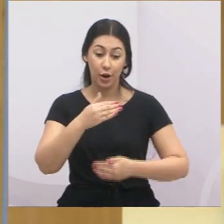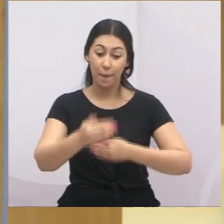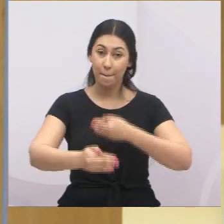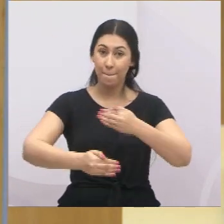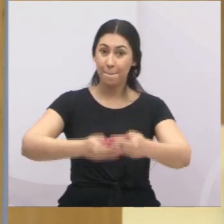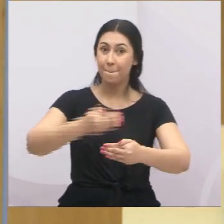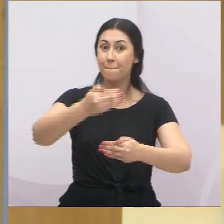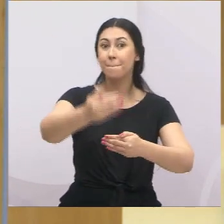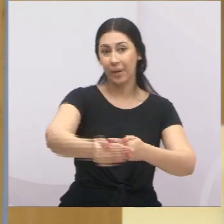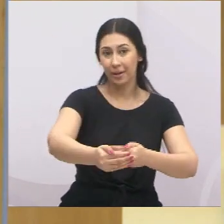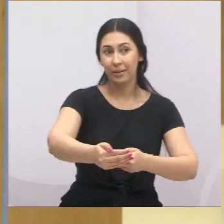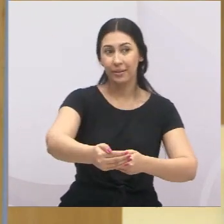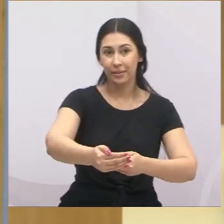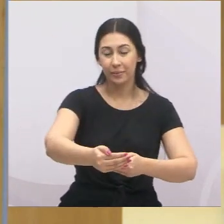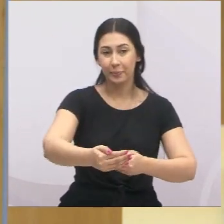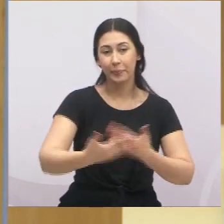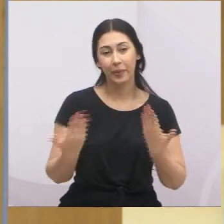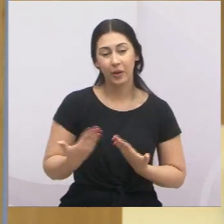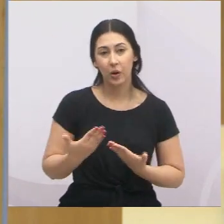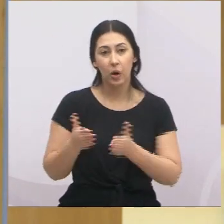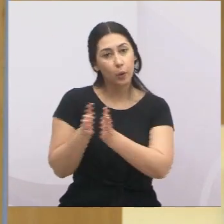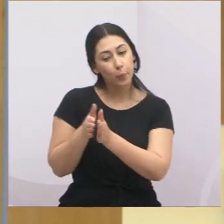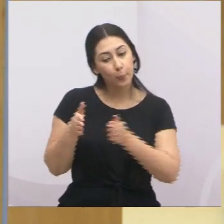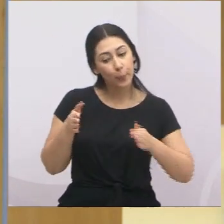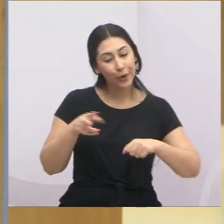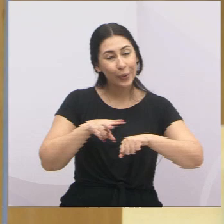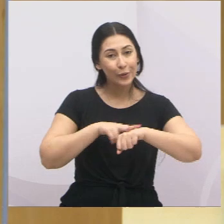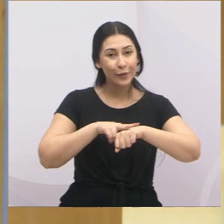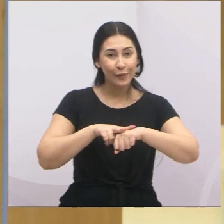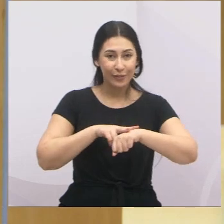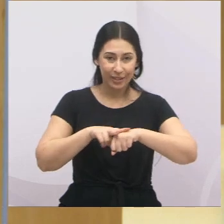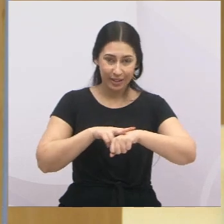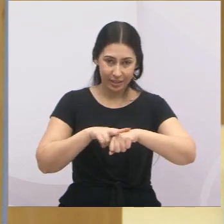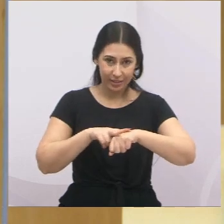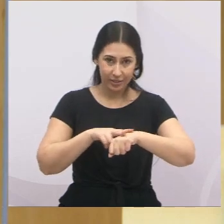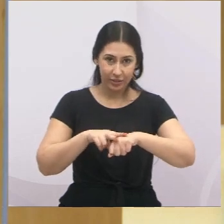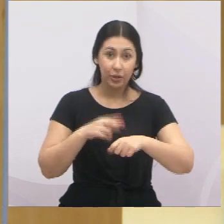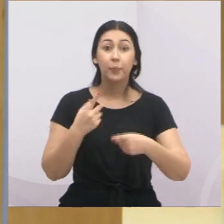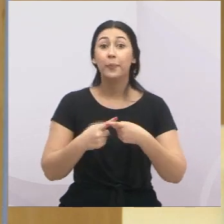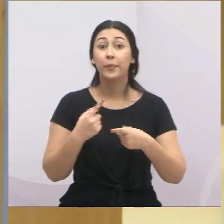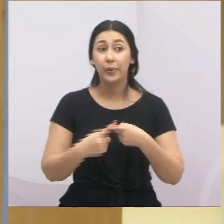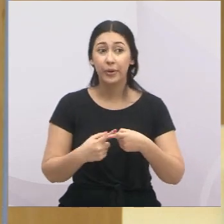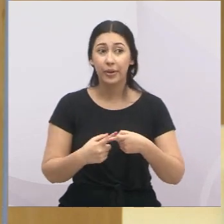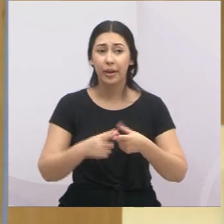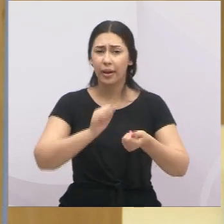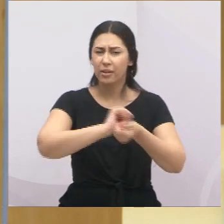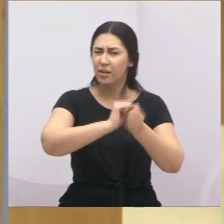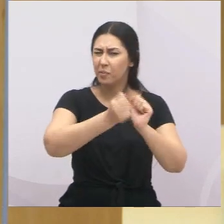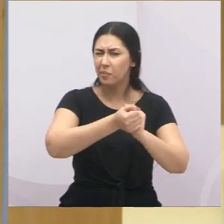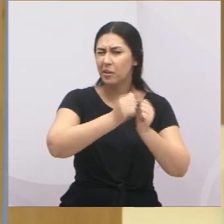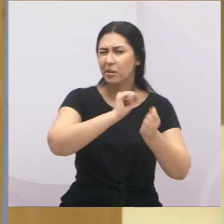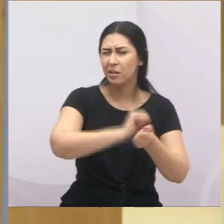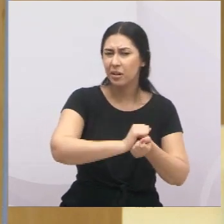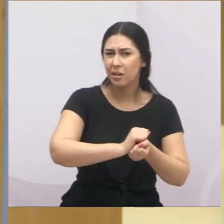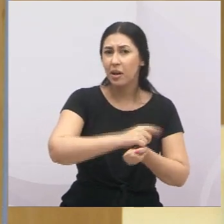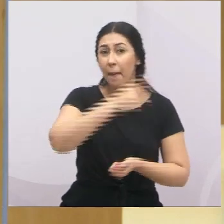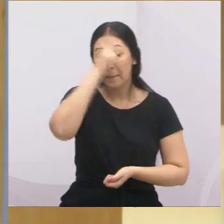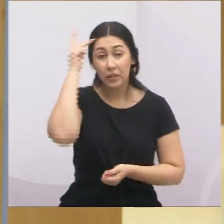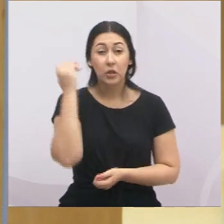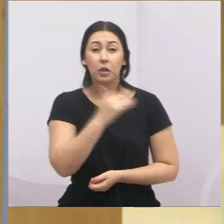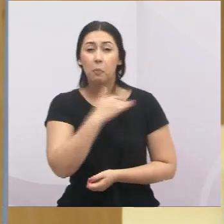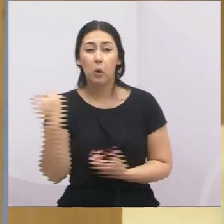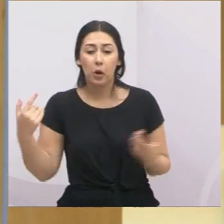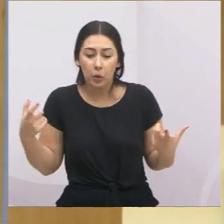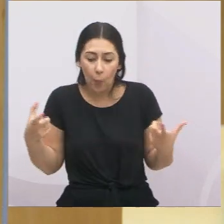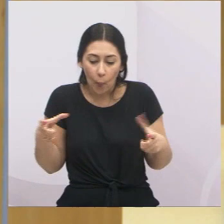muito pela mudança, pela queda, graças a Deus, dos números de óbitos, de novos